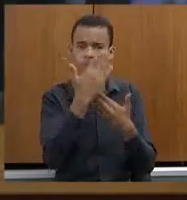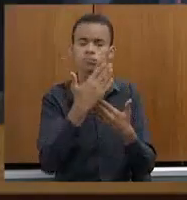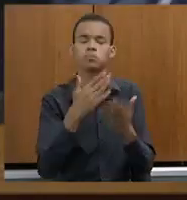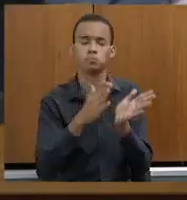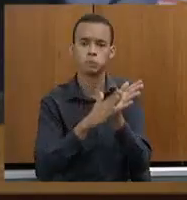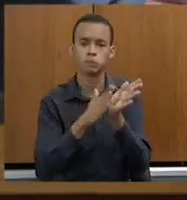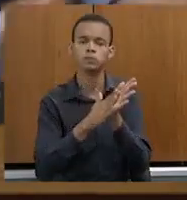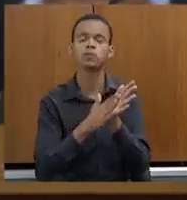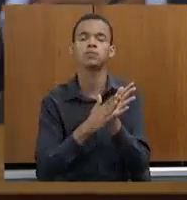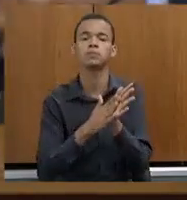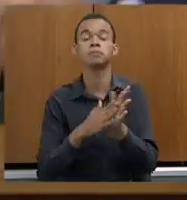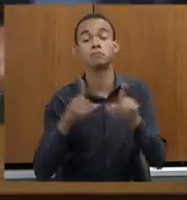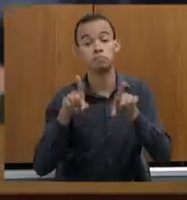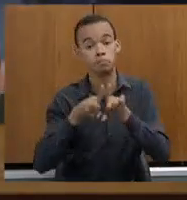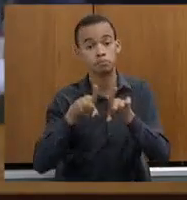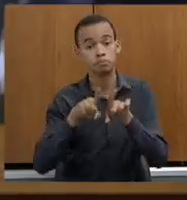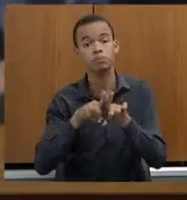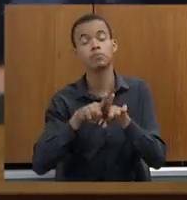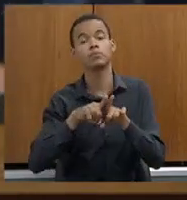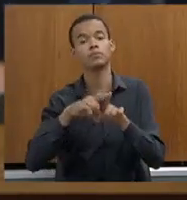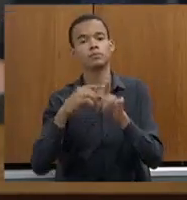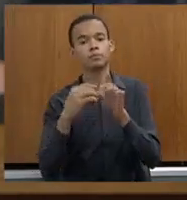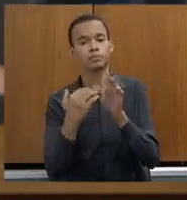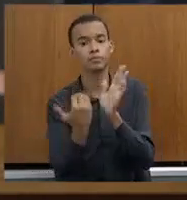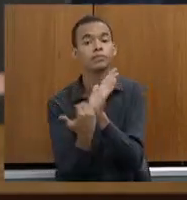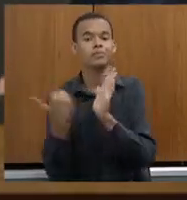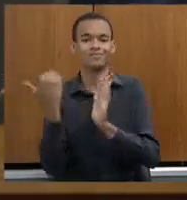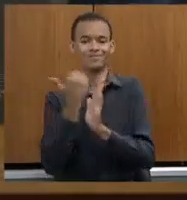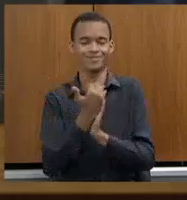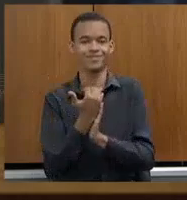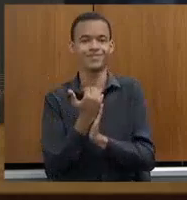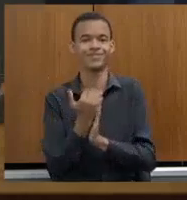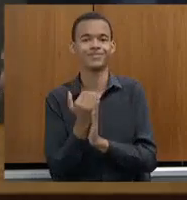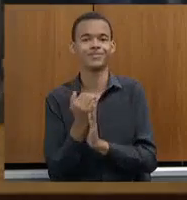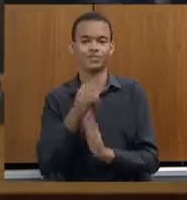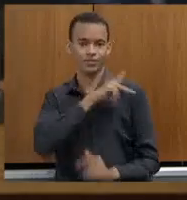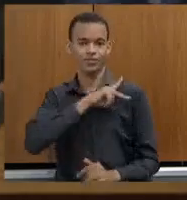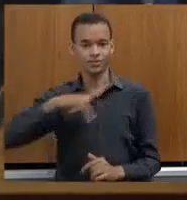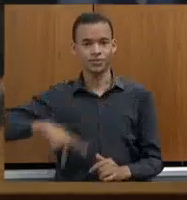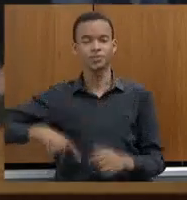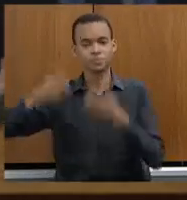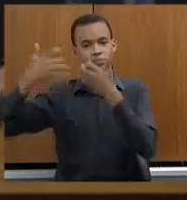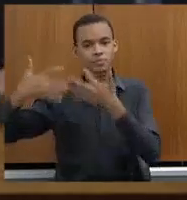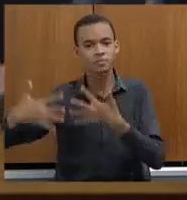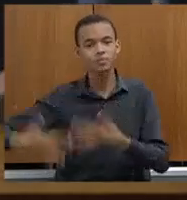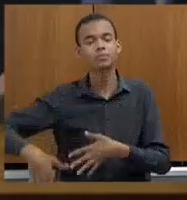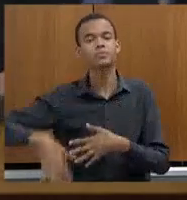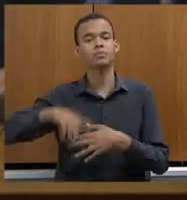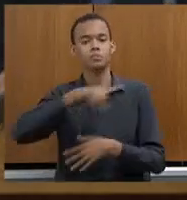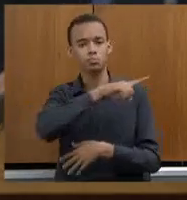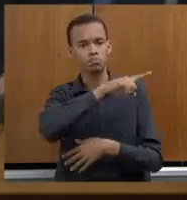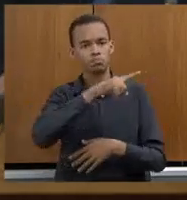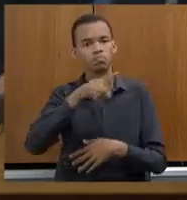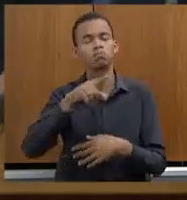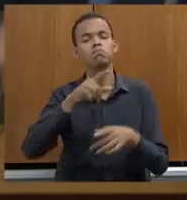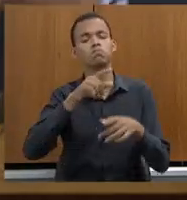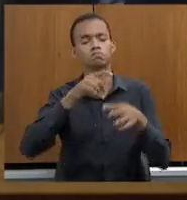e dizendo que, reforçando aqui a fala do nosso presidente, da preocupação com a gestão,